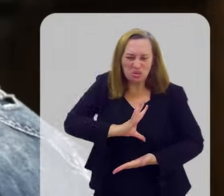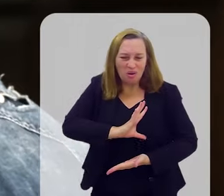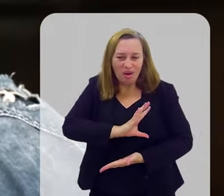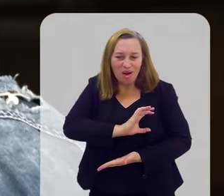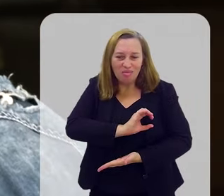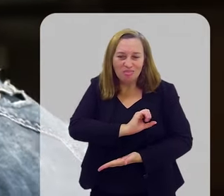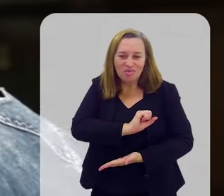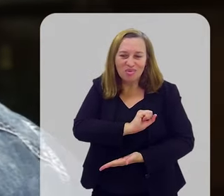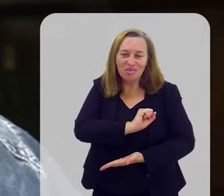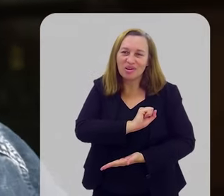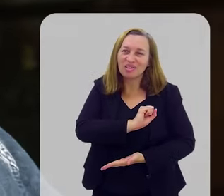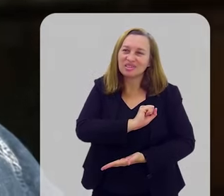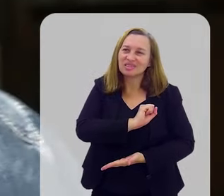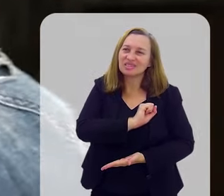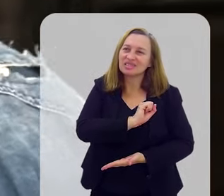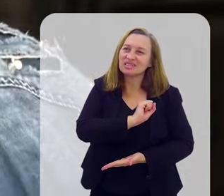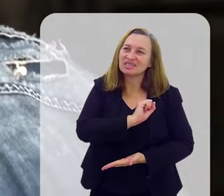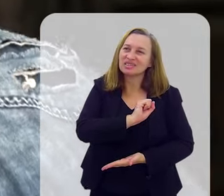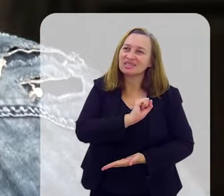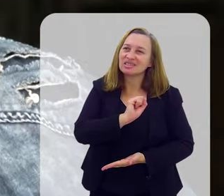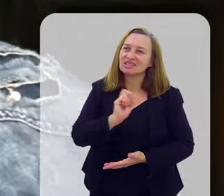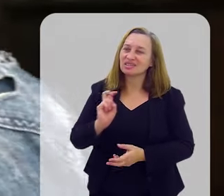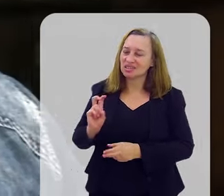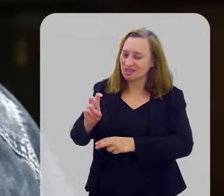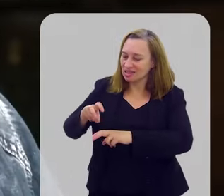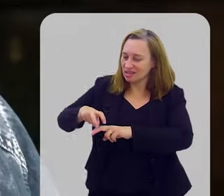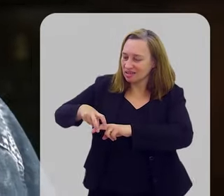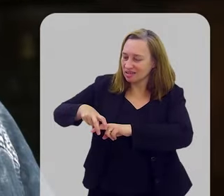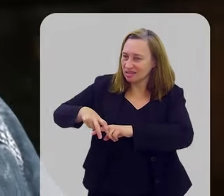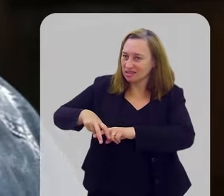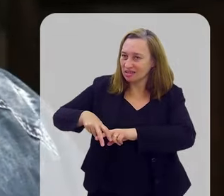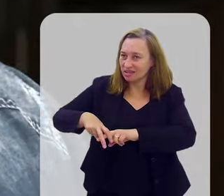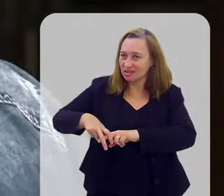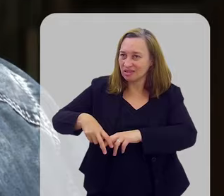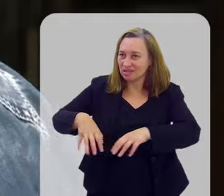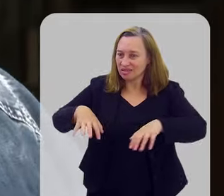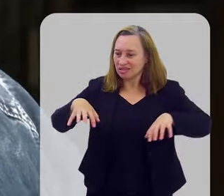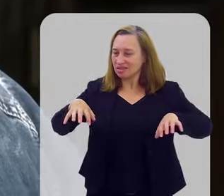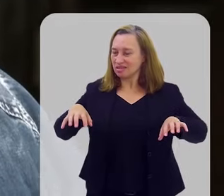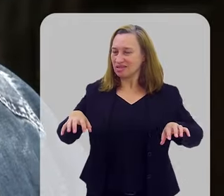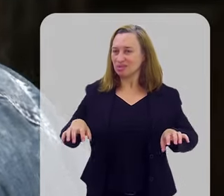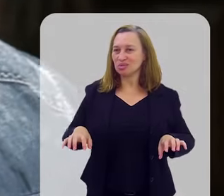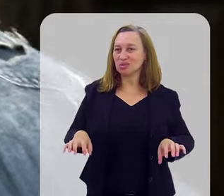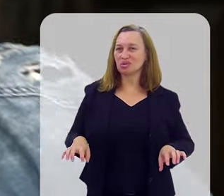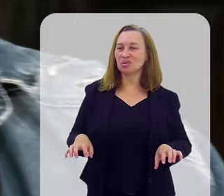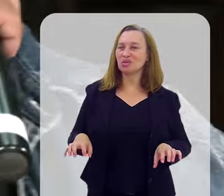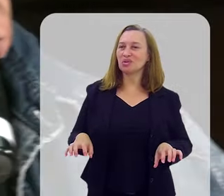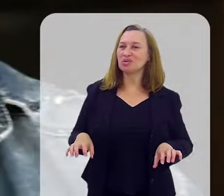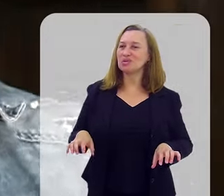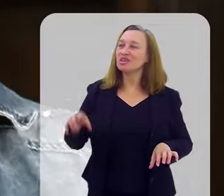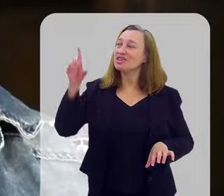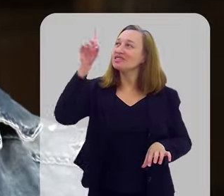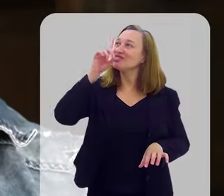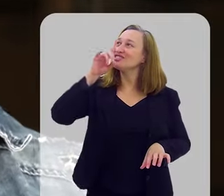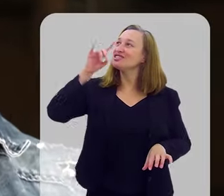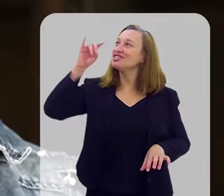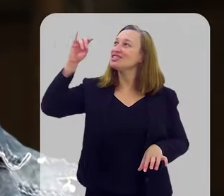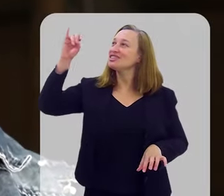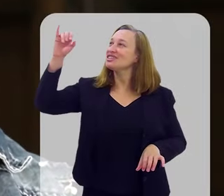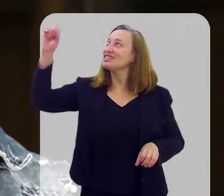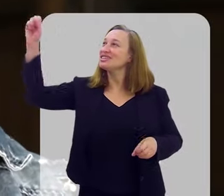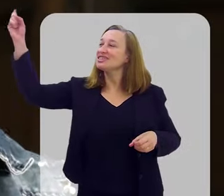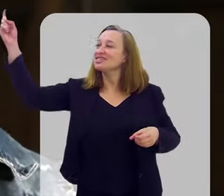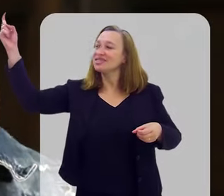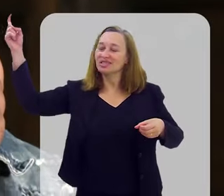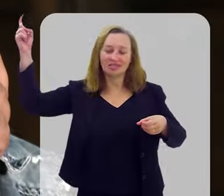ressuscitou O véu não aguentou O peso desse